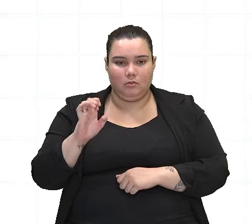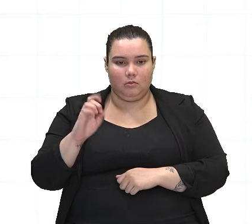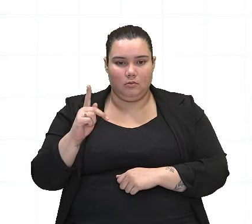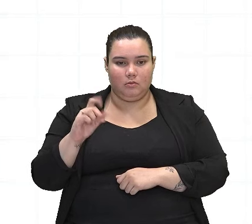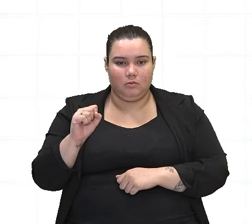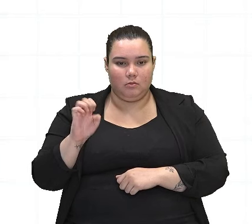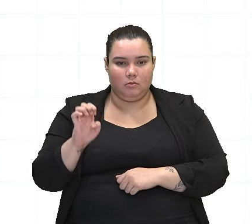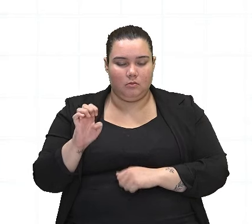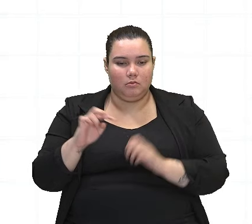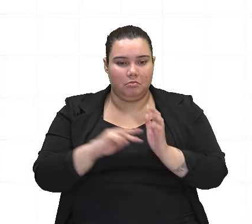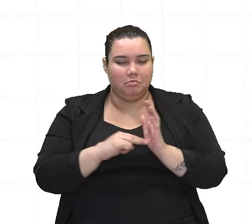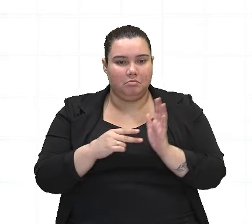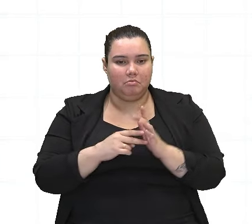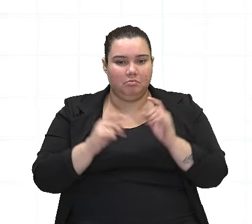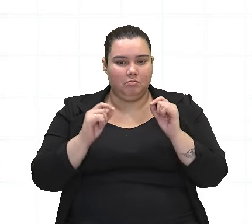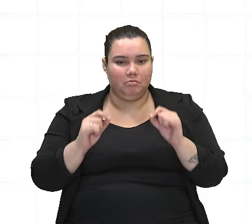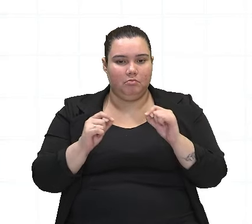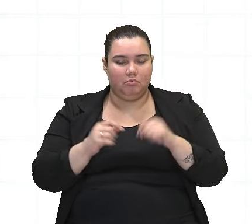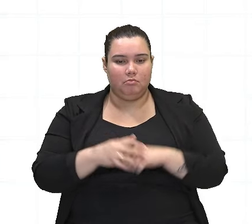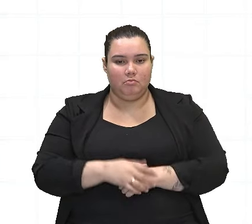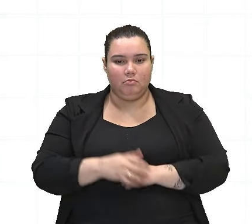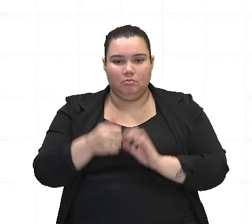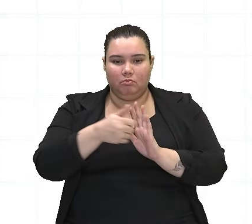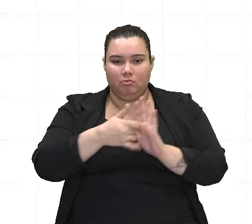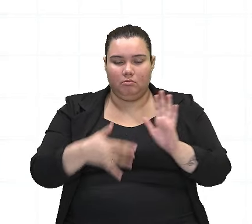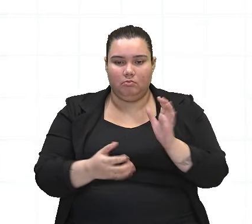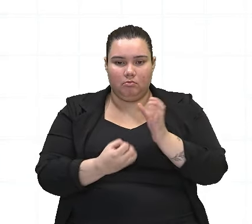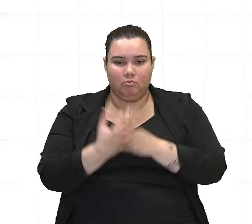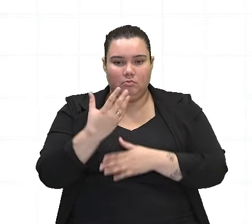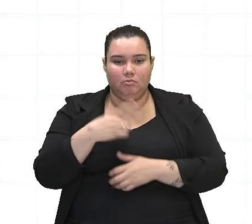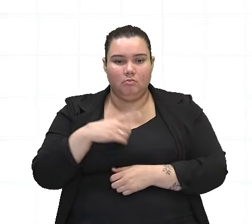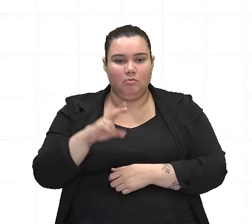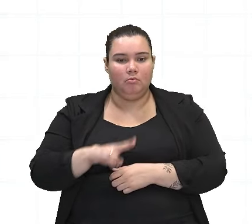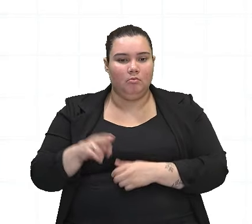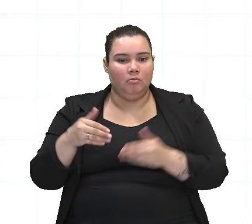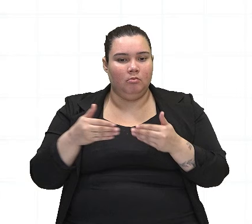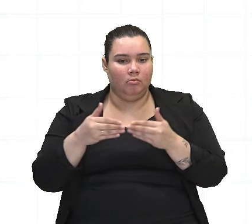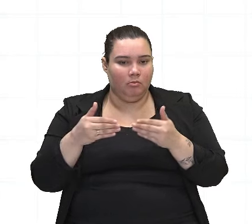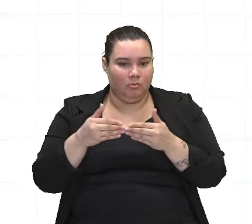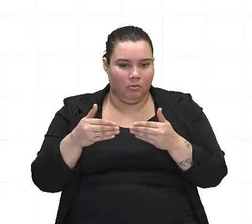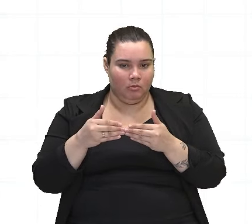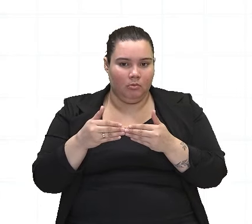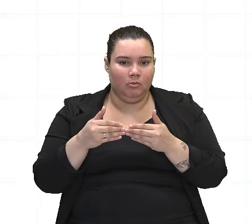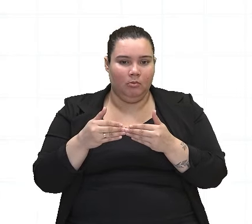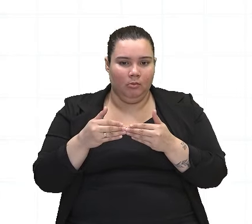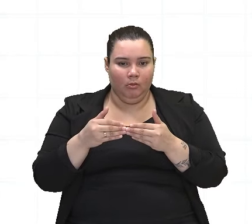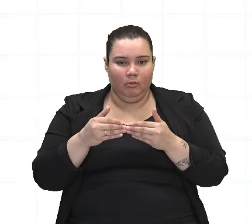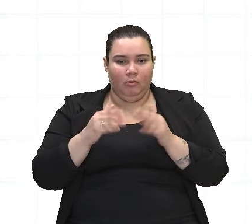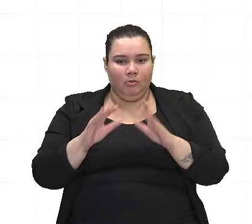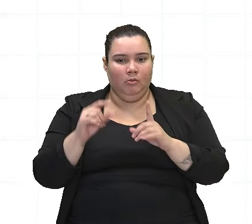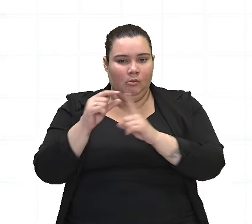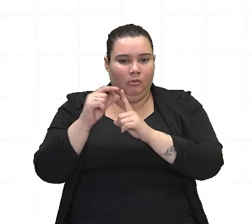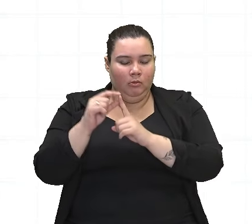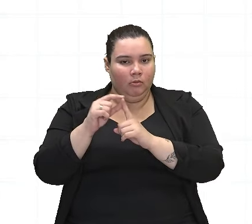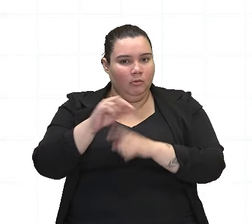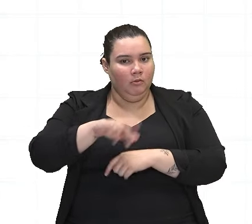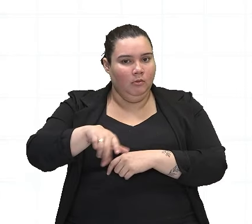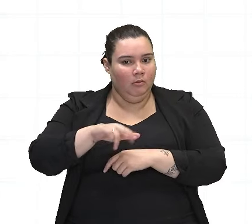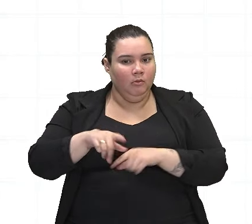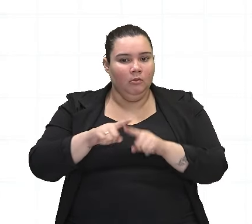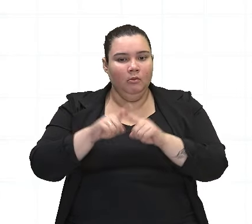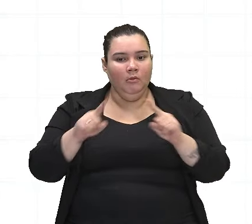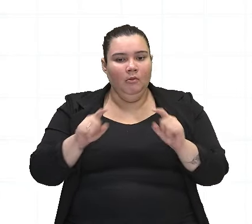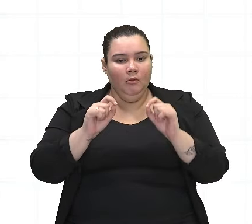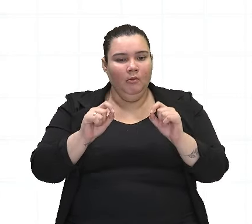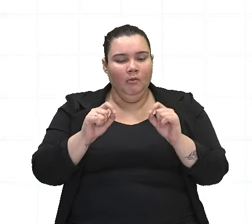O que é essa figura, gente? É uma figura de construção em que ocorre concordância, não pelos termos expressos,